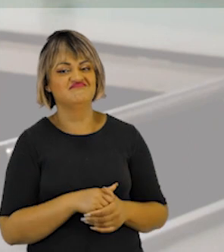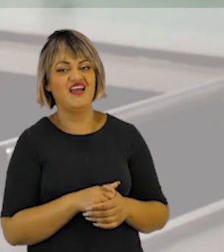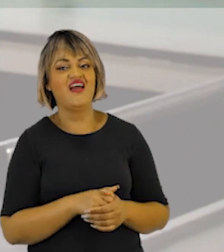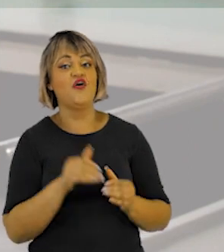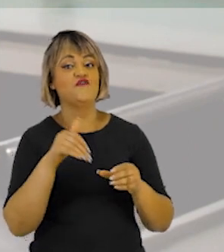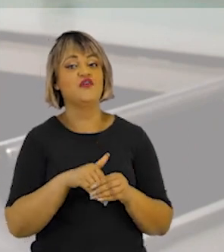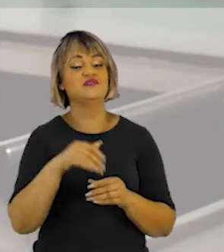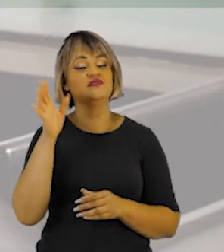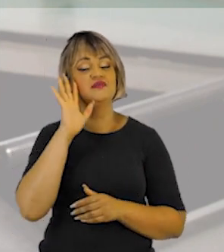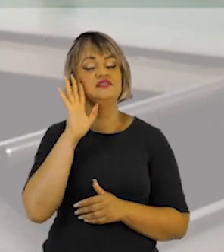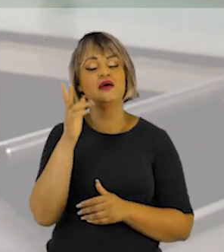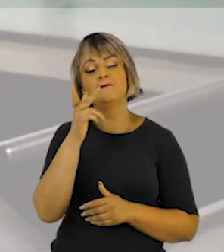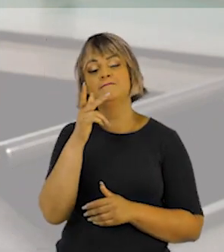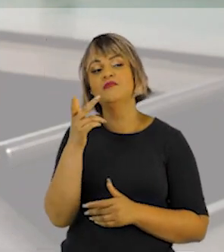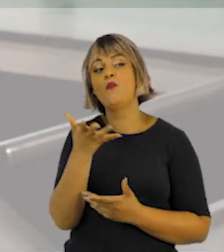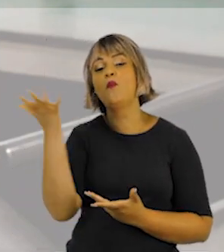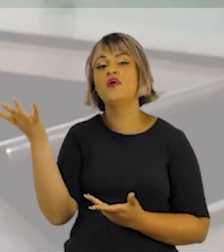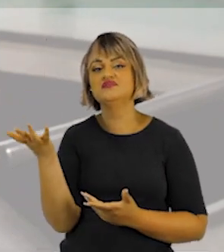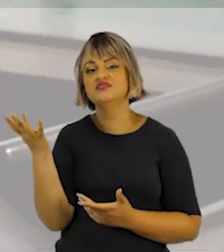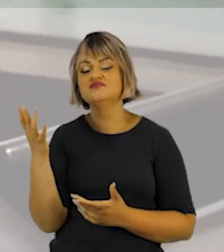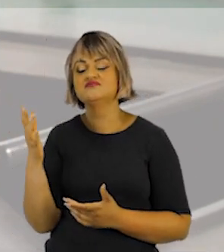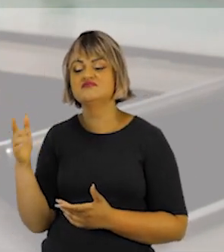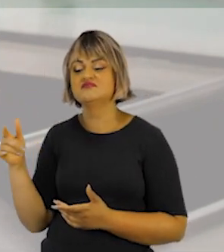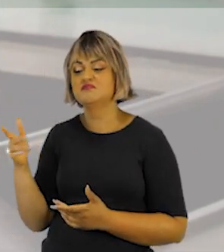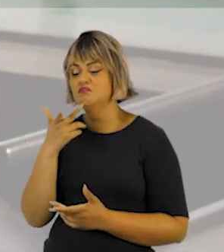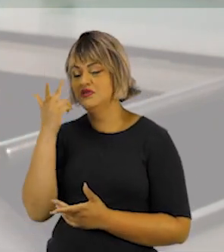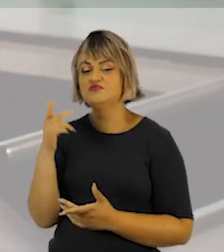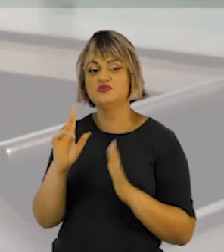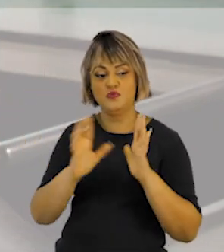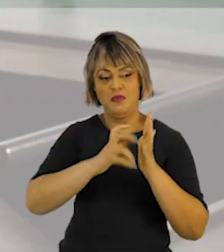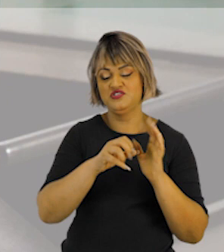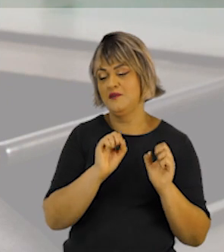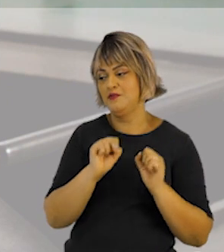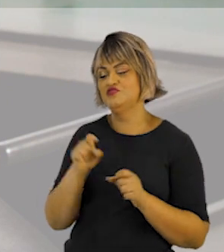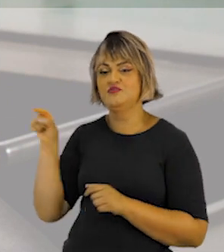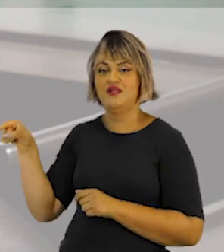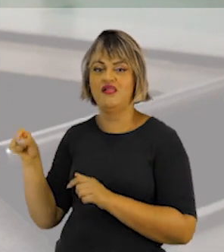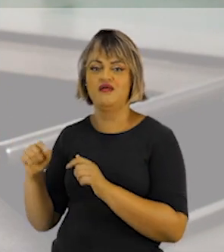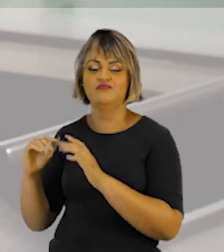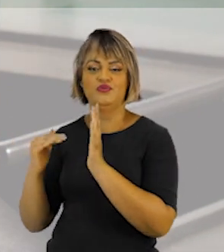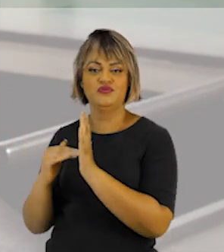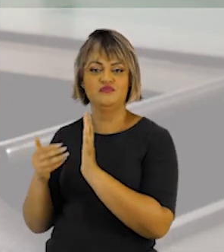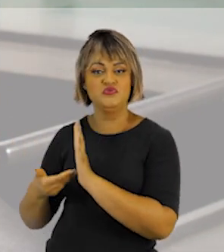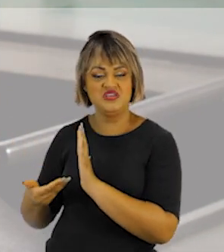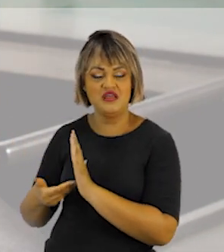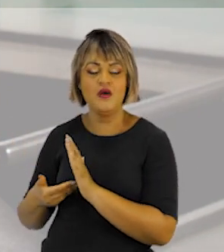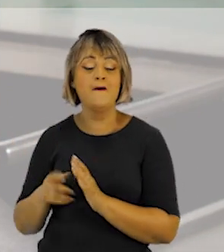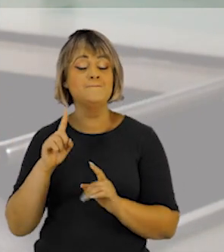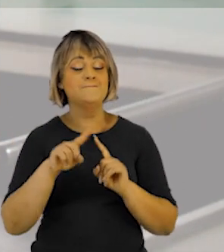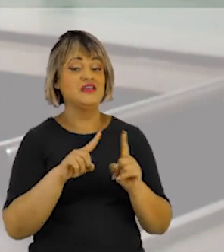Porque é um voto que vai ser levado em conta para a gente saber quantas cadeiras o partido vai ter. Só que quando você vota em alguém